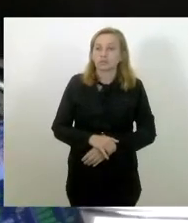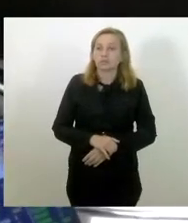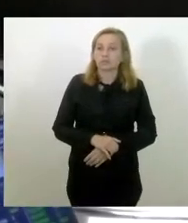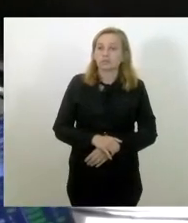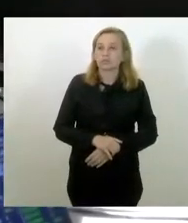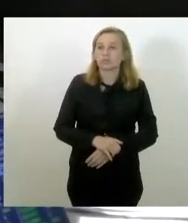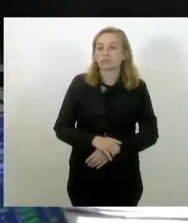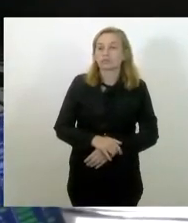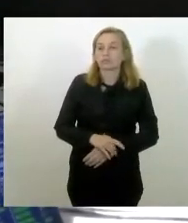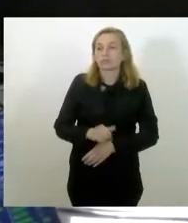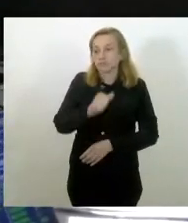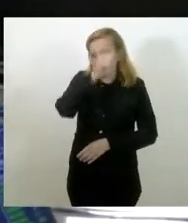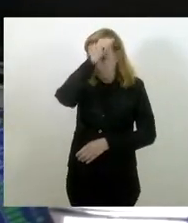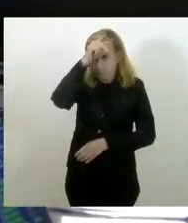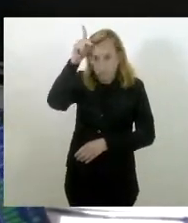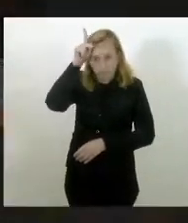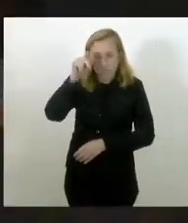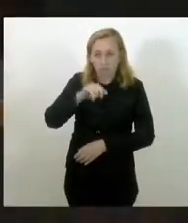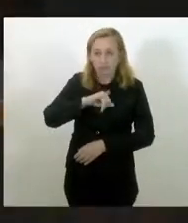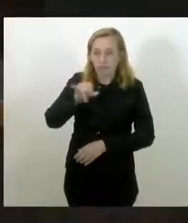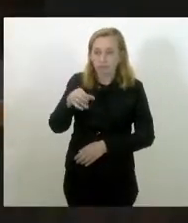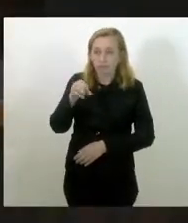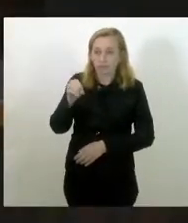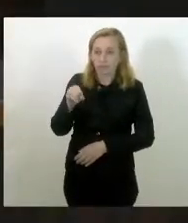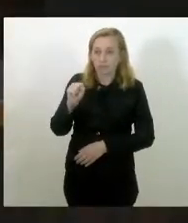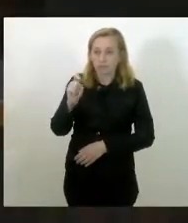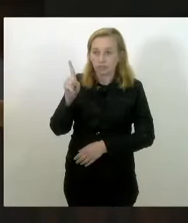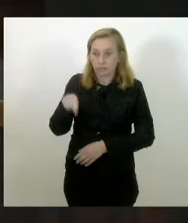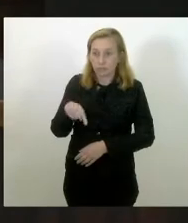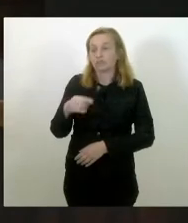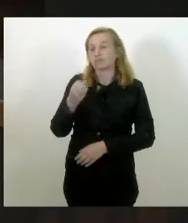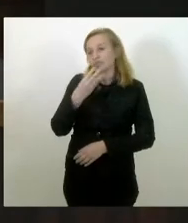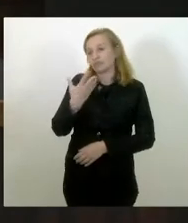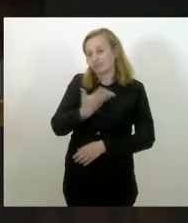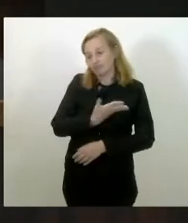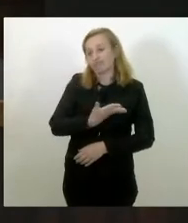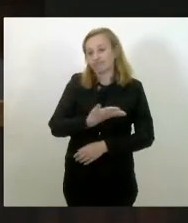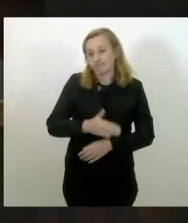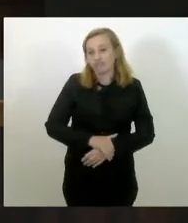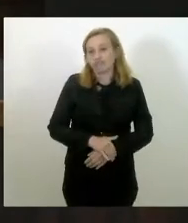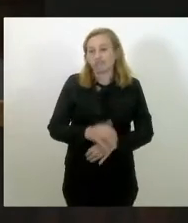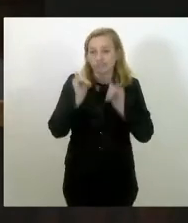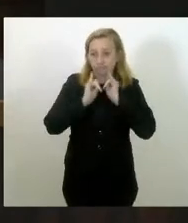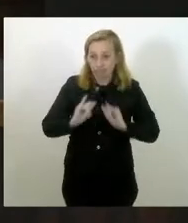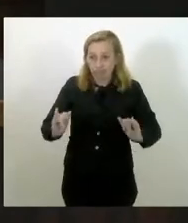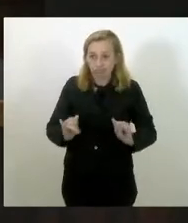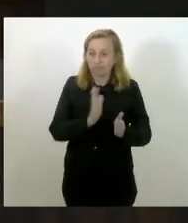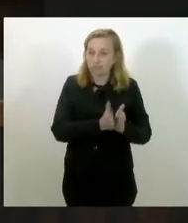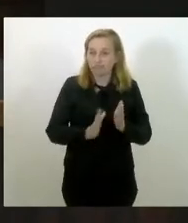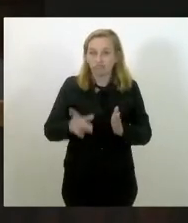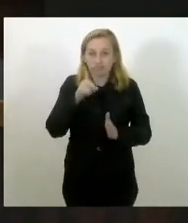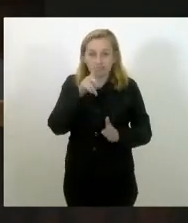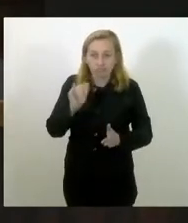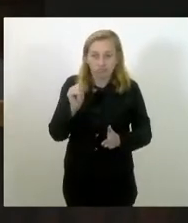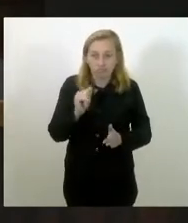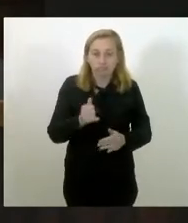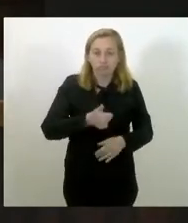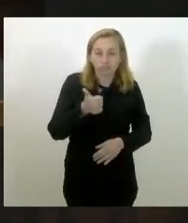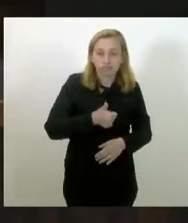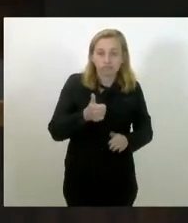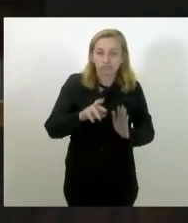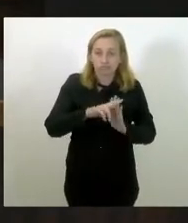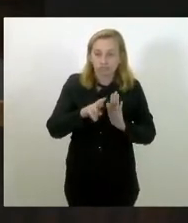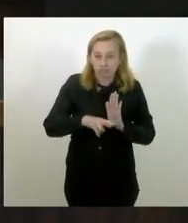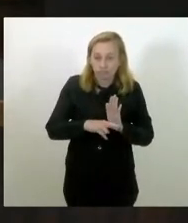Prefeito José, um excepcional prefeito, bom amigo. anuncio incluído na ordem do dia, de acordo com o parágrafo 1º do artigo